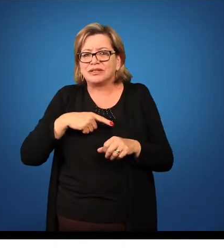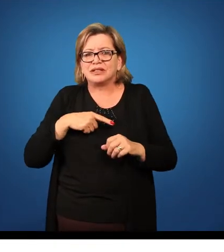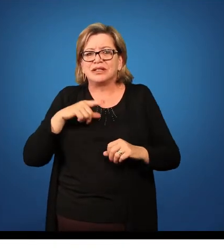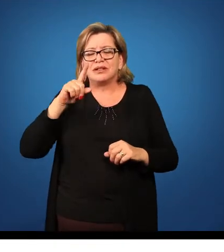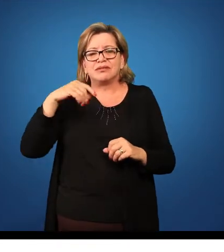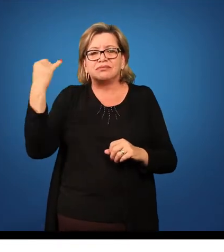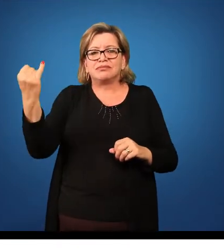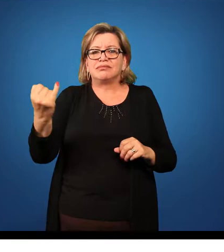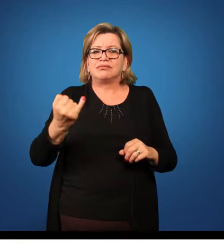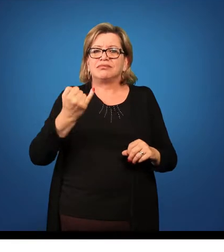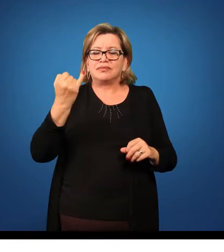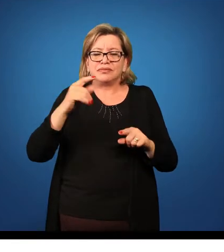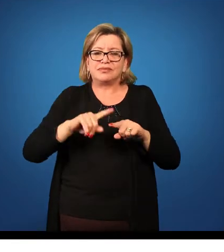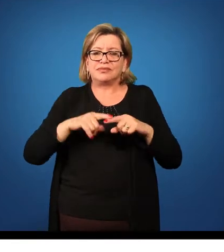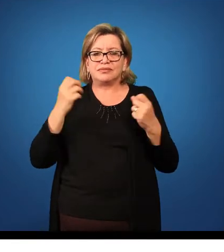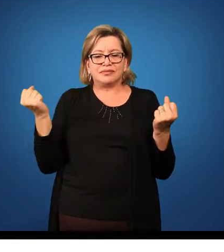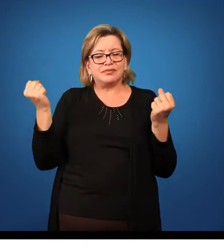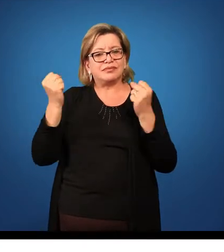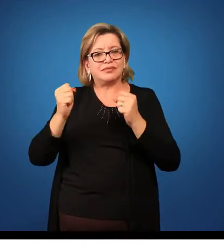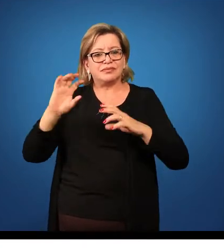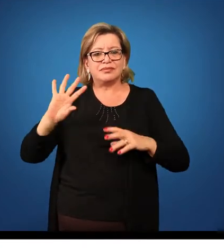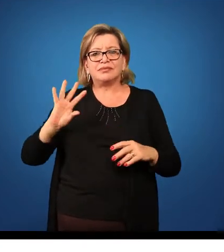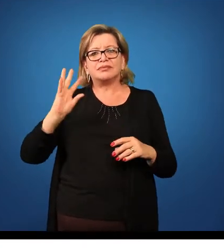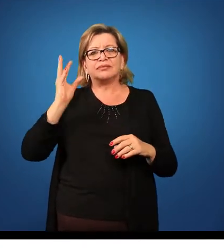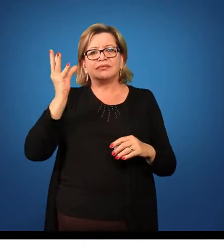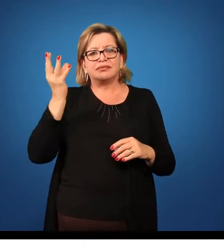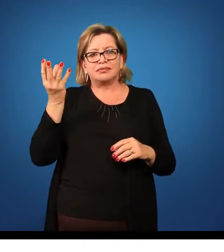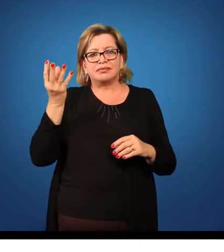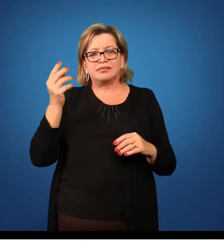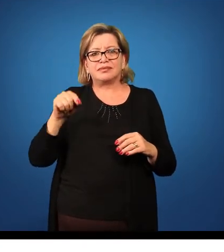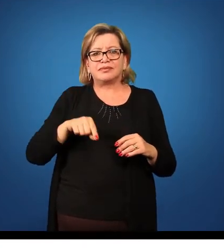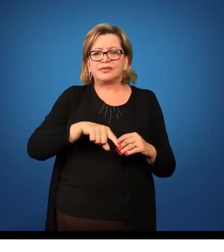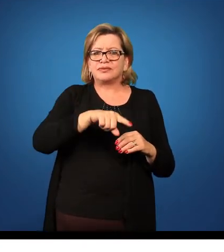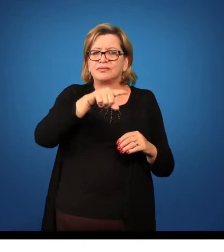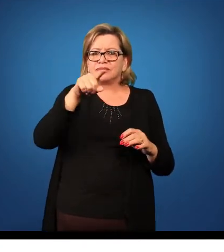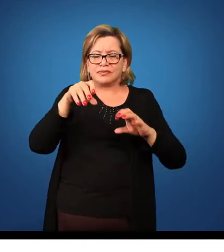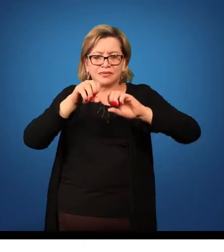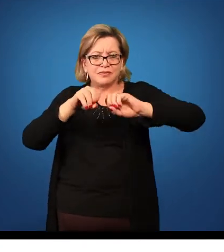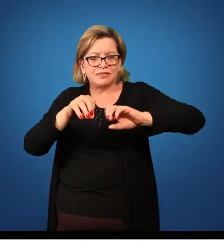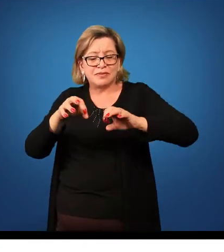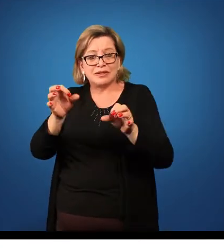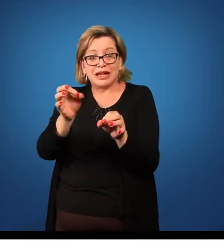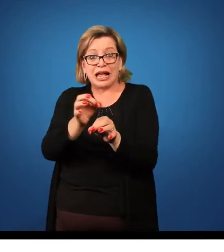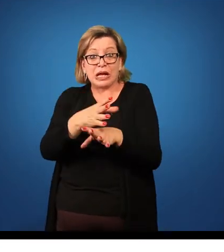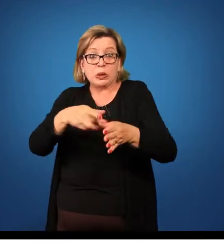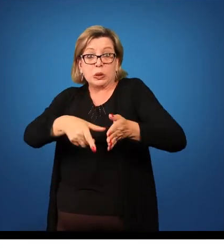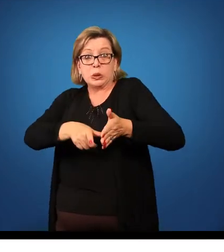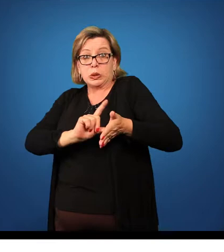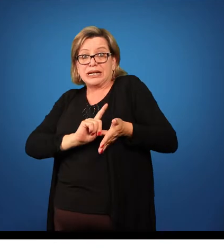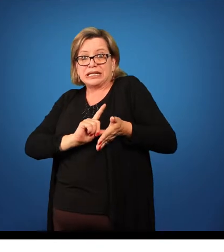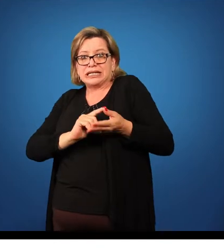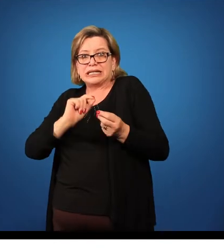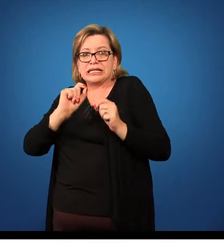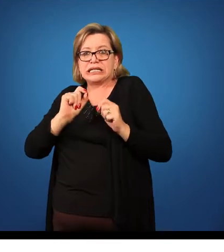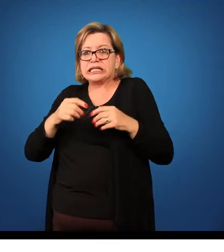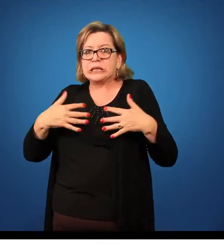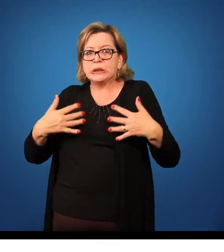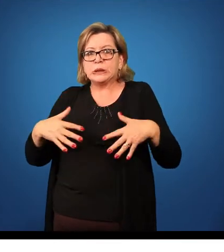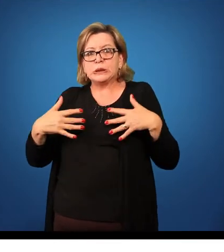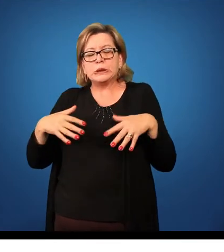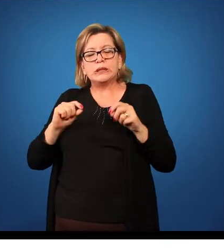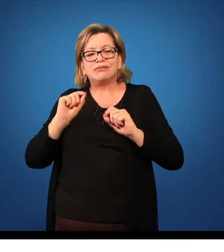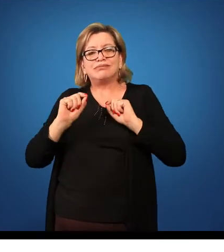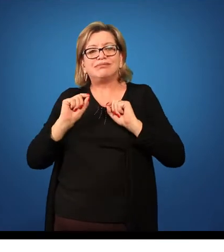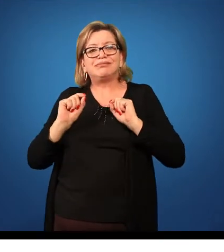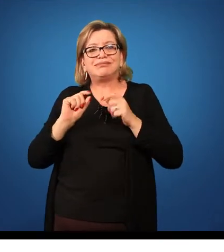isso é muito importante. Mas pode acontecer, eventualmente, de você acabar a sua aula antes do tempo que você programou.